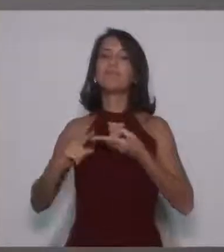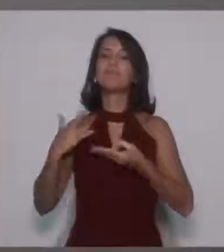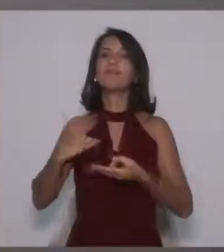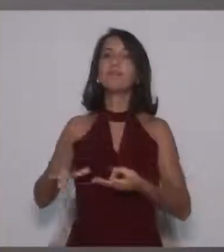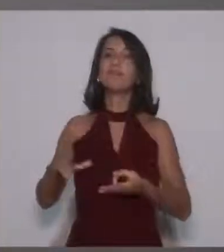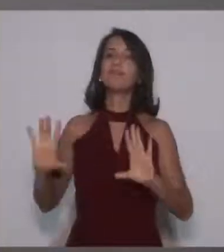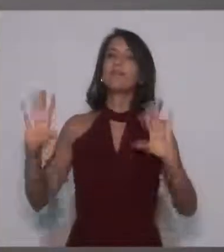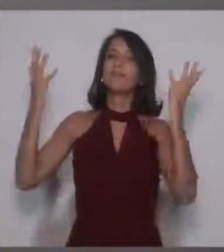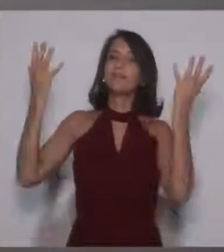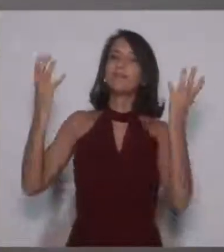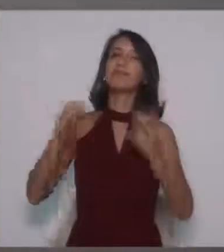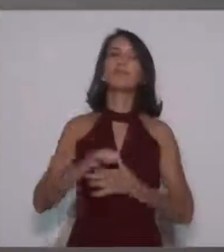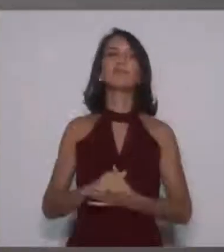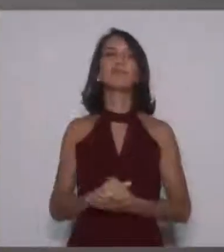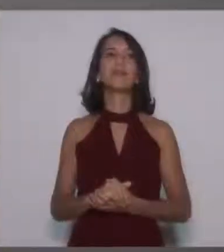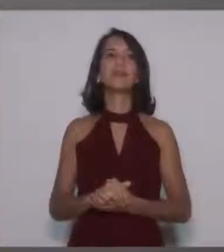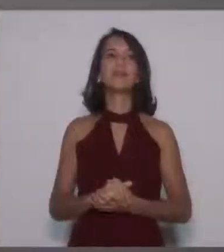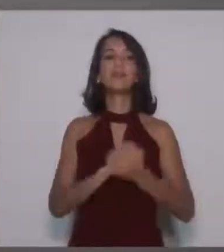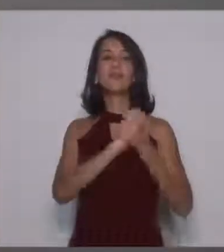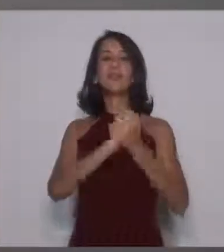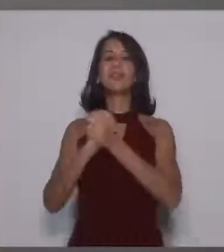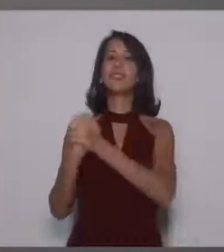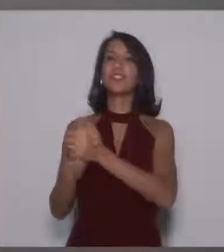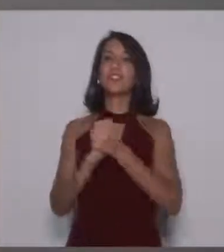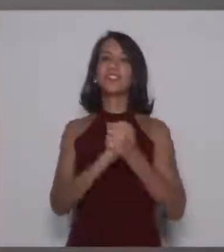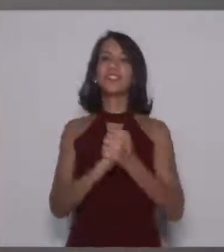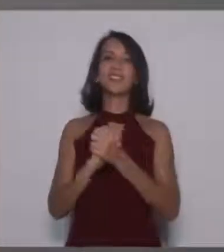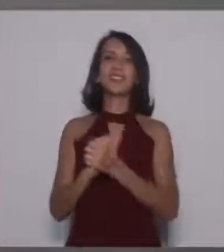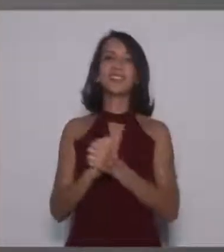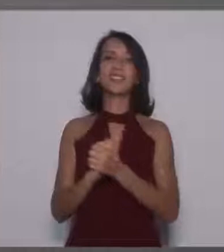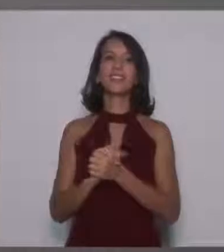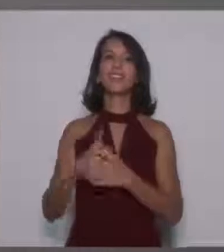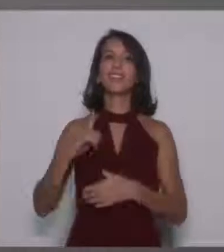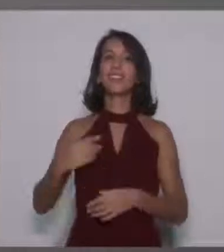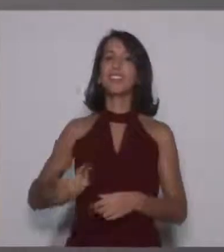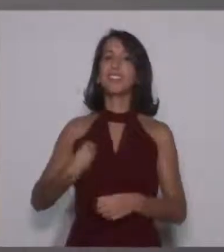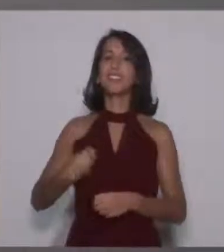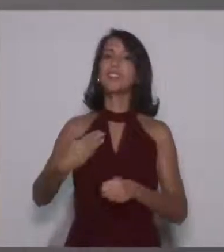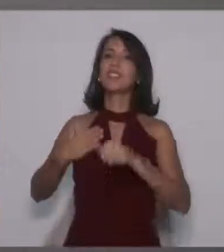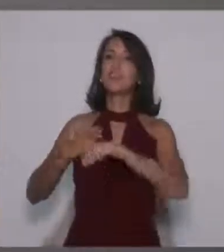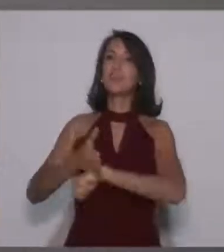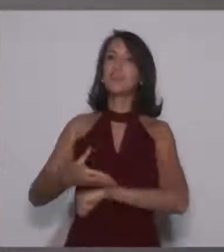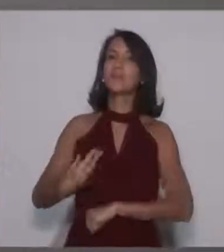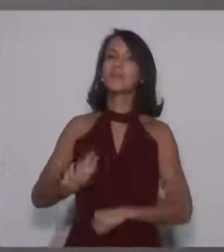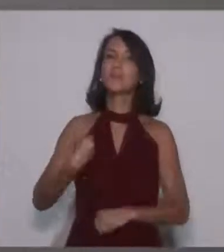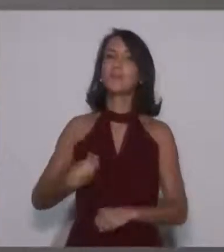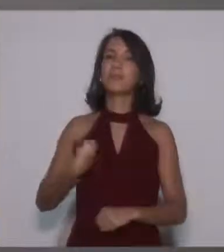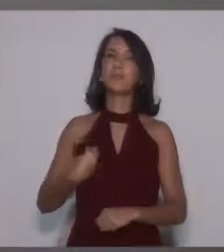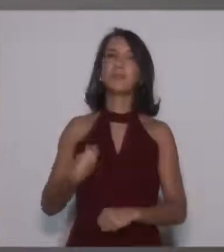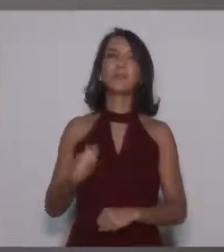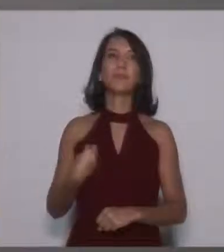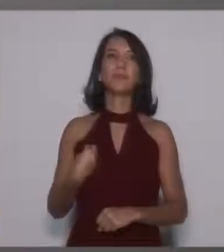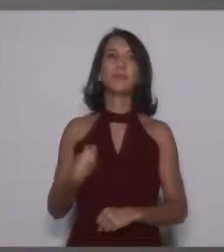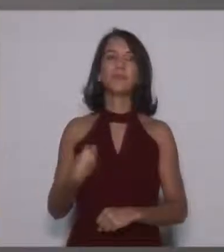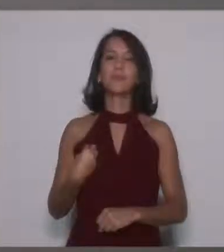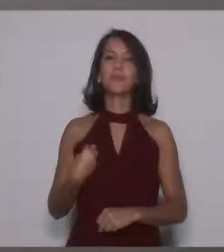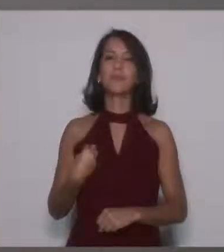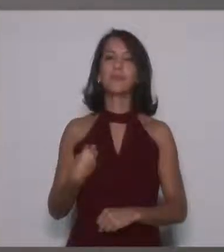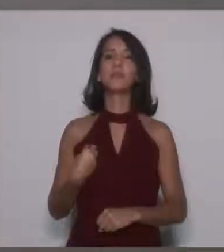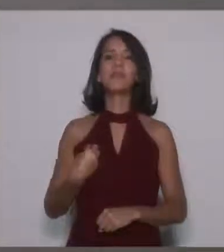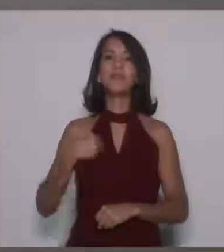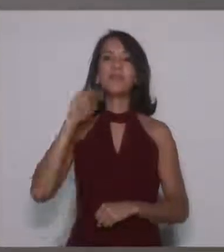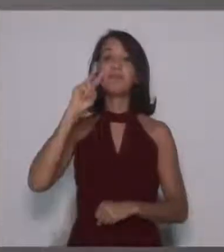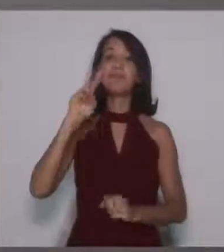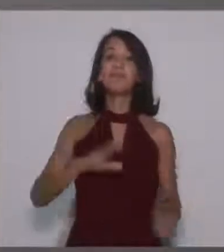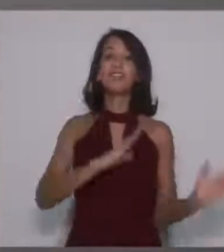realização de festa, de comemoração. E quem esteve ali presente viu